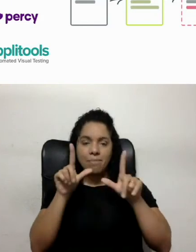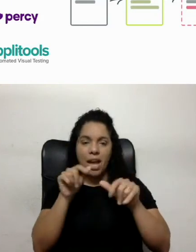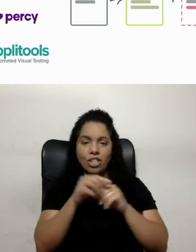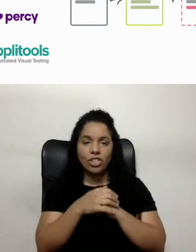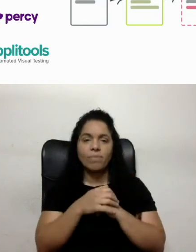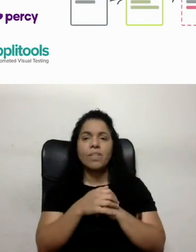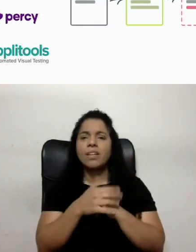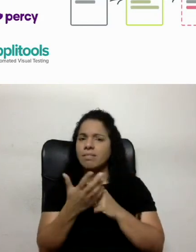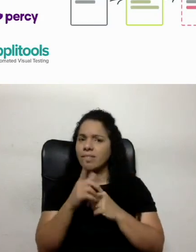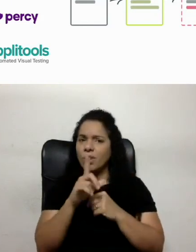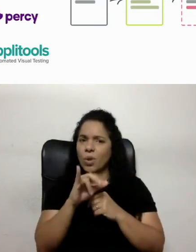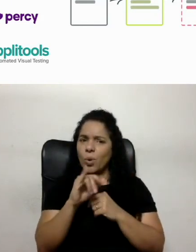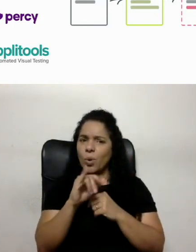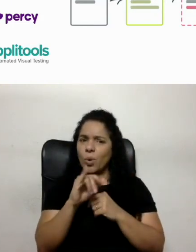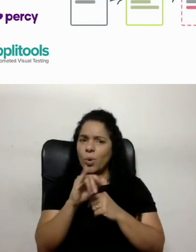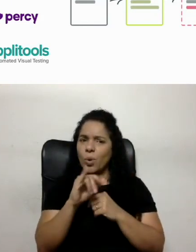Poxa, Luiz, então,